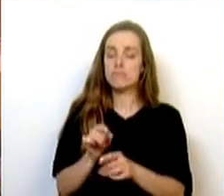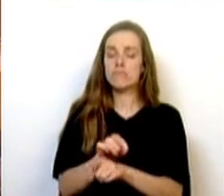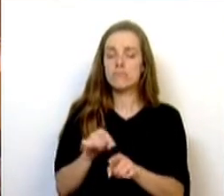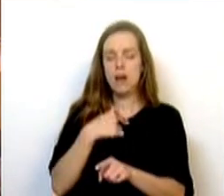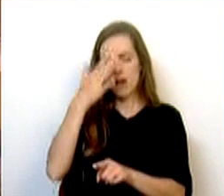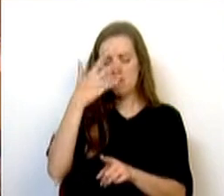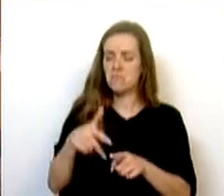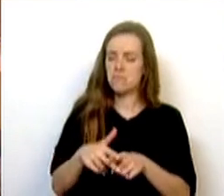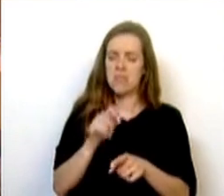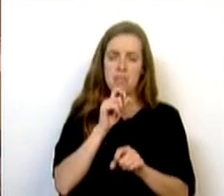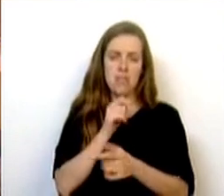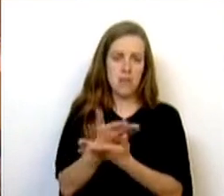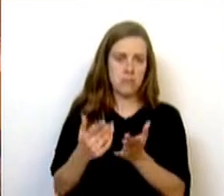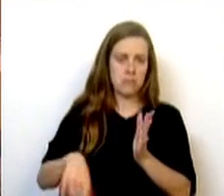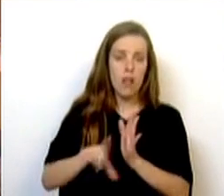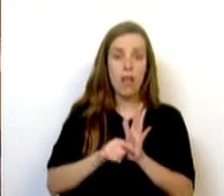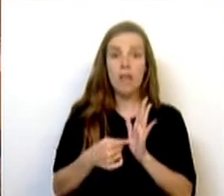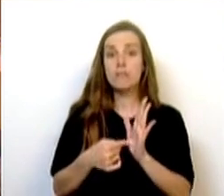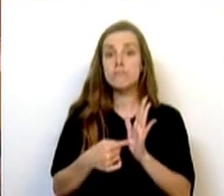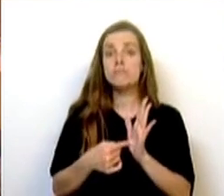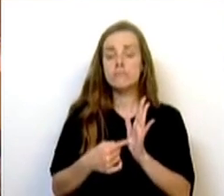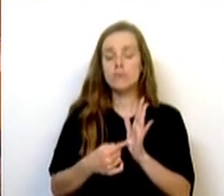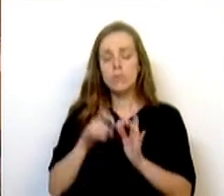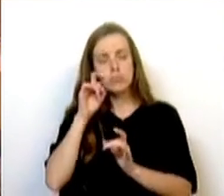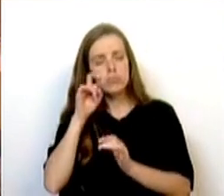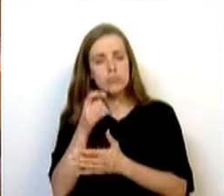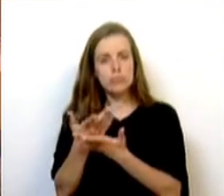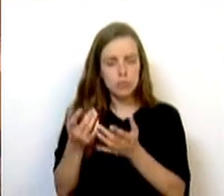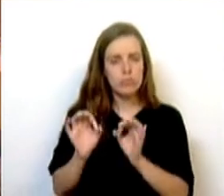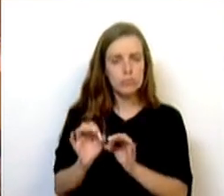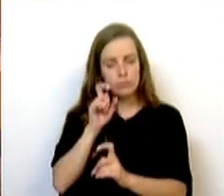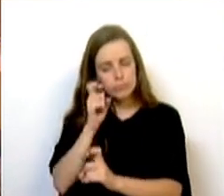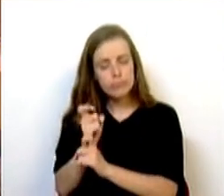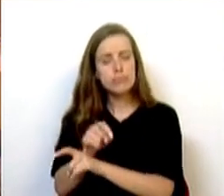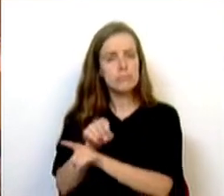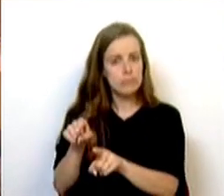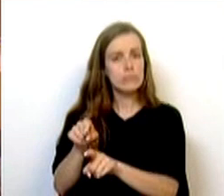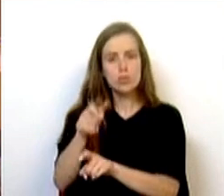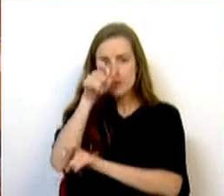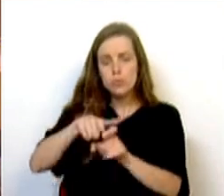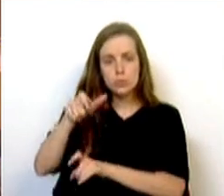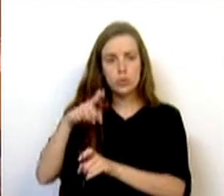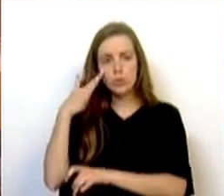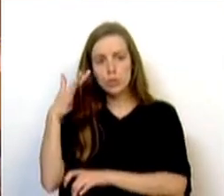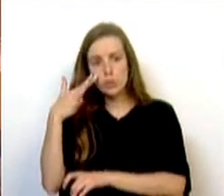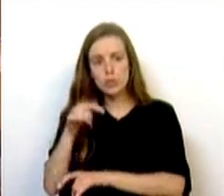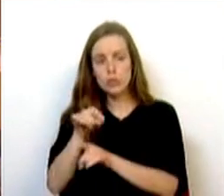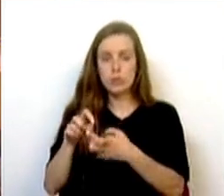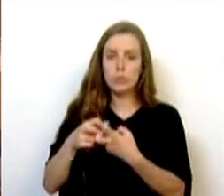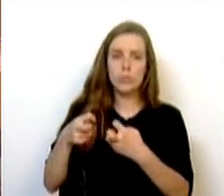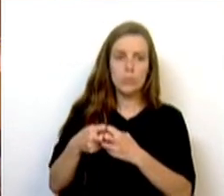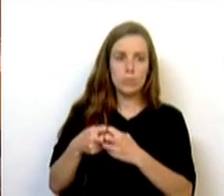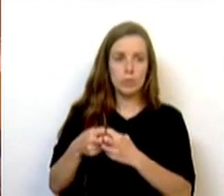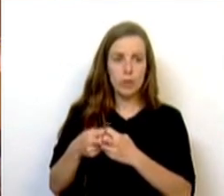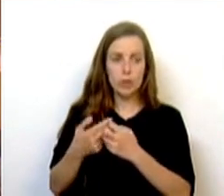existem mecanismos previstos na lei que salvaguardam e protejam os cidadãos estrangeiros deste tipo de situação, ou seja, os problemas que eventualmente existem não se